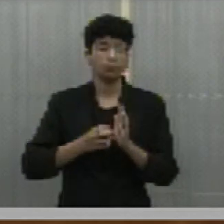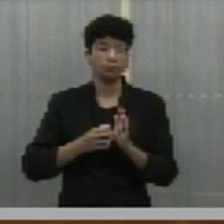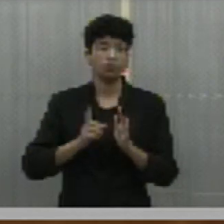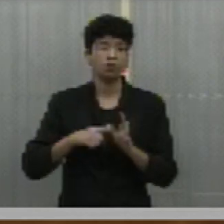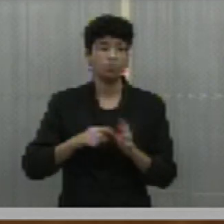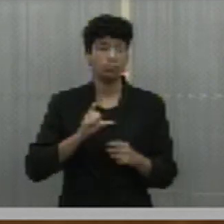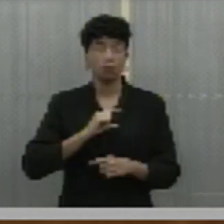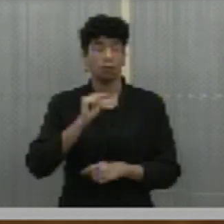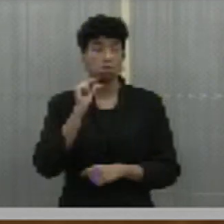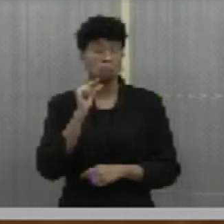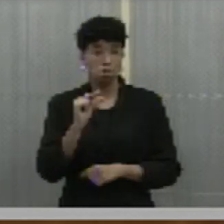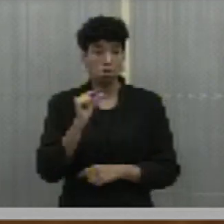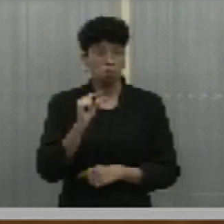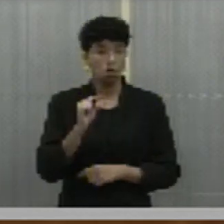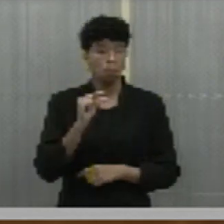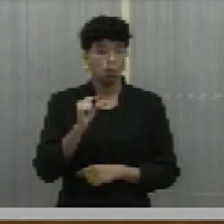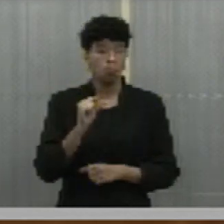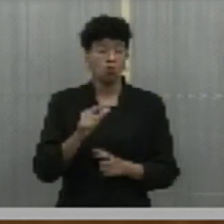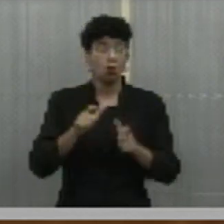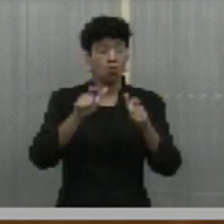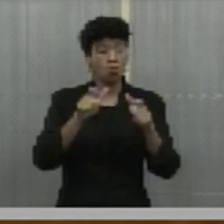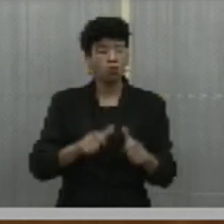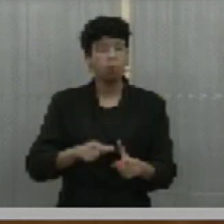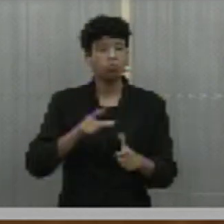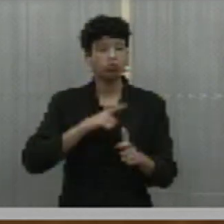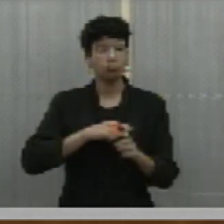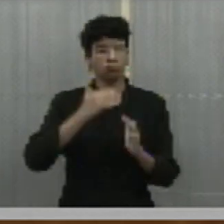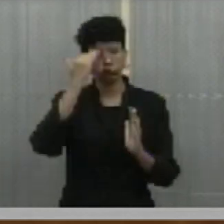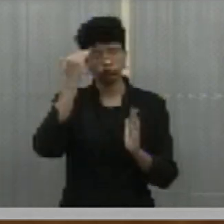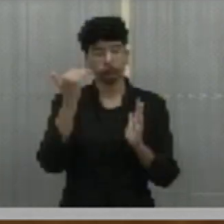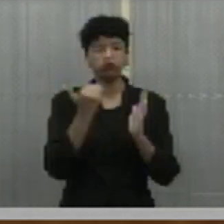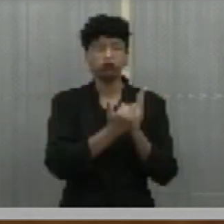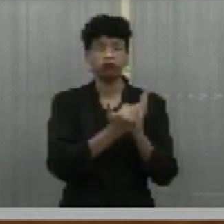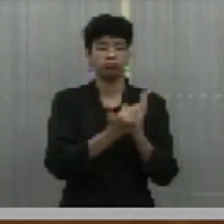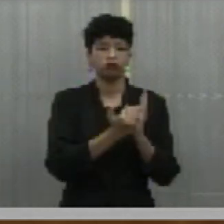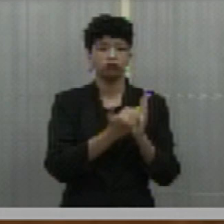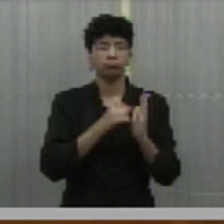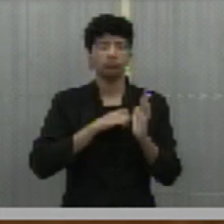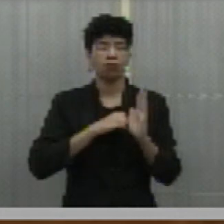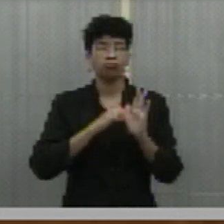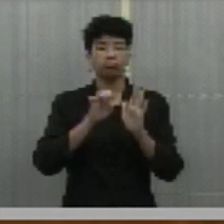nos poucos diretórios em que cumpriu o Estatuto do Partido, presidente